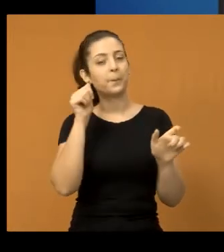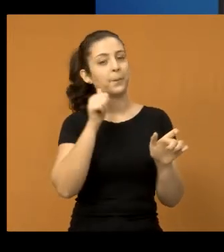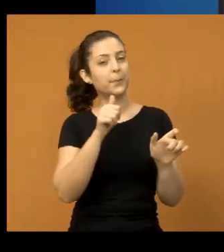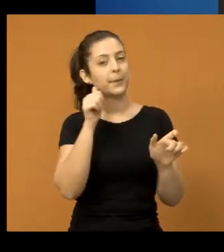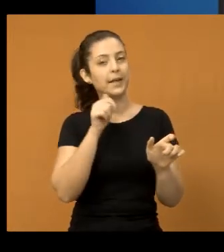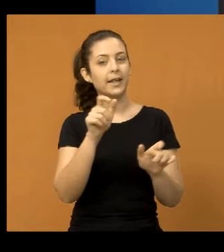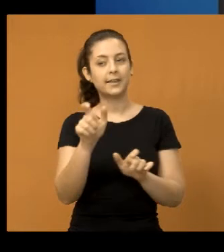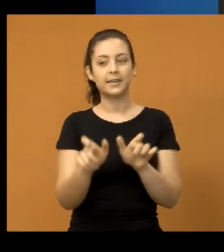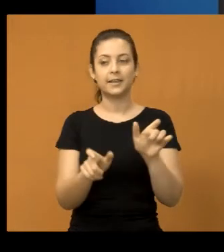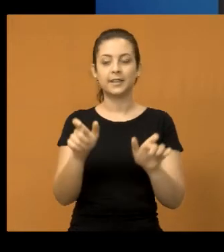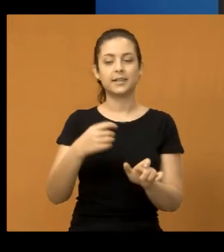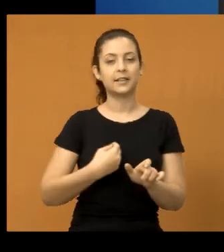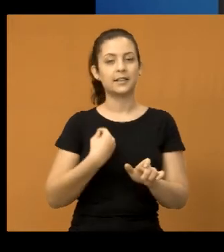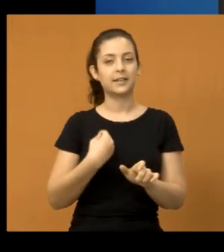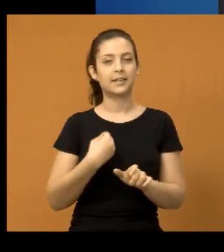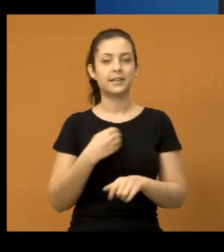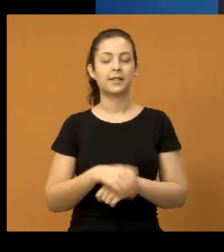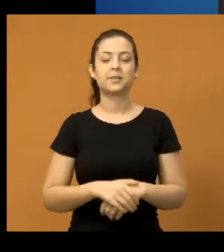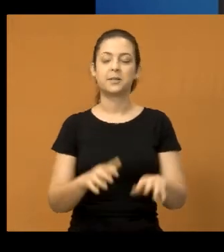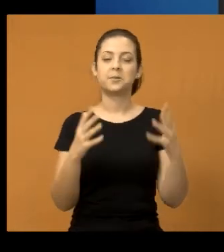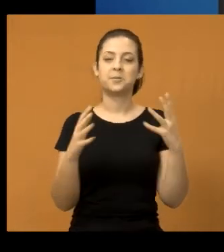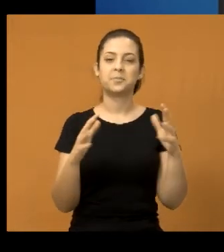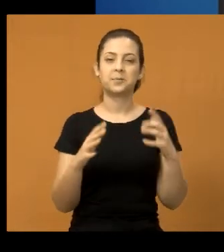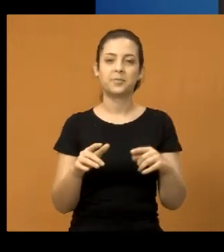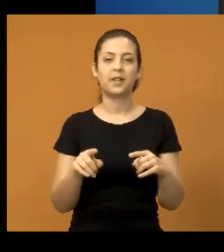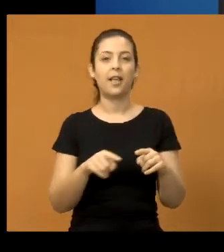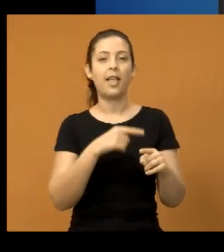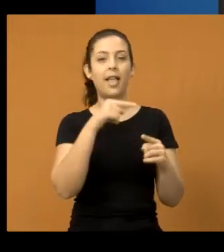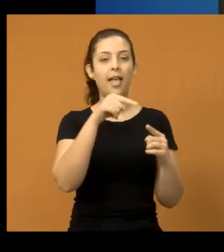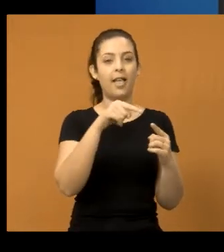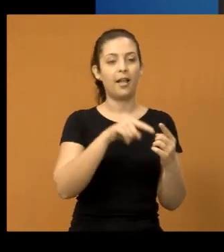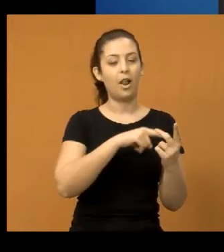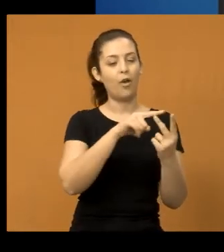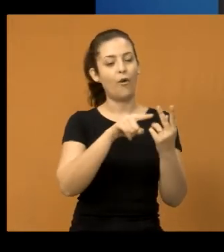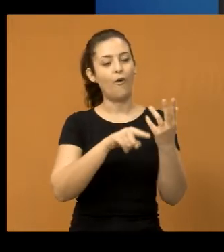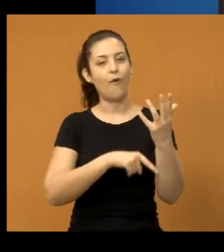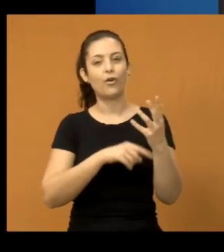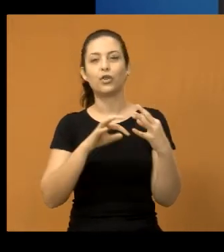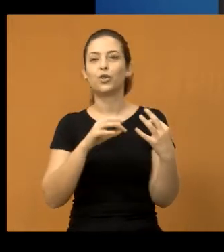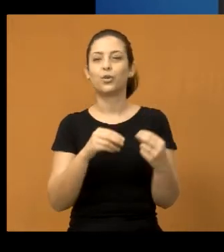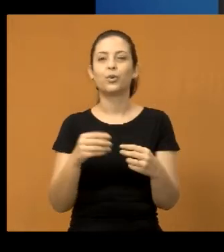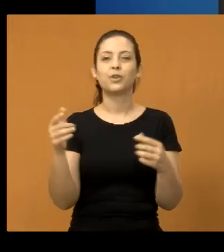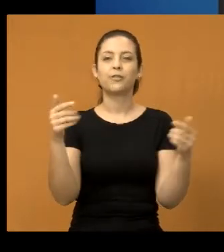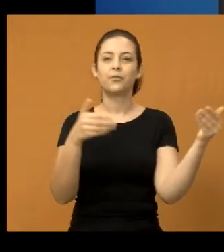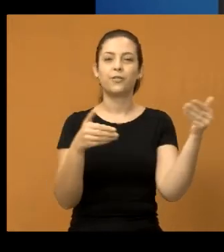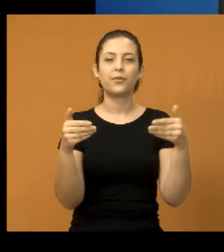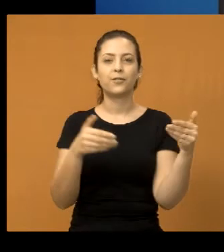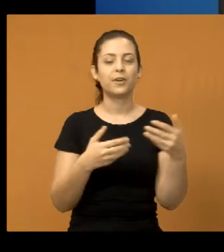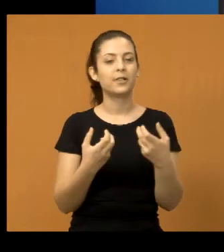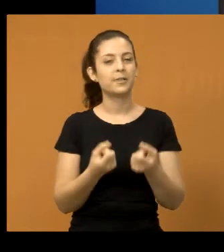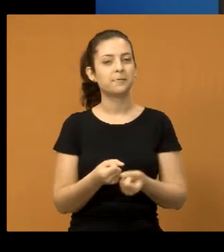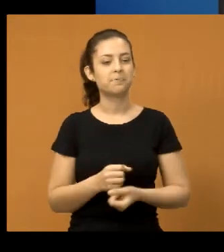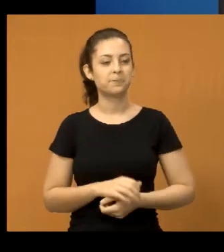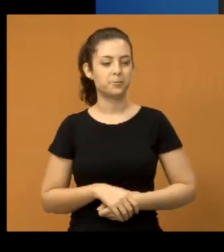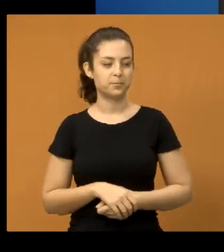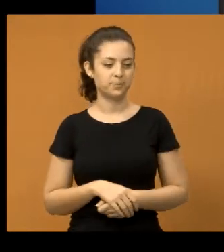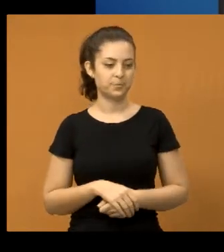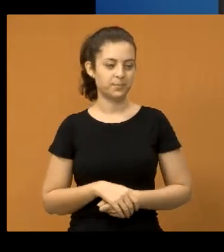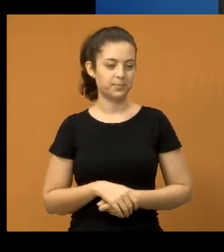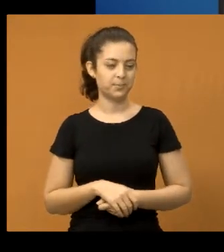mulher cidadã, e quero parabenizar, além da dona Vani, que foi indicada a minha, a todas que estiveram presente, recebendo essa homenagem.